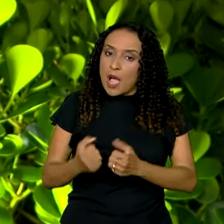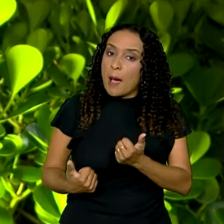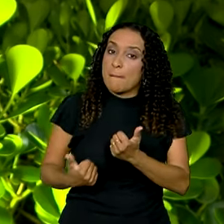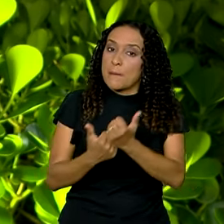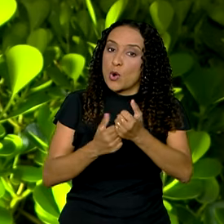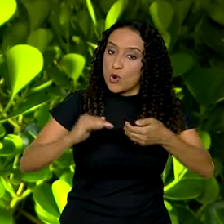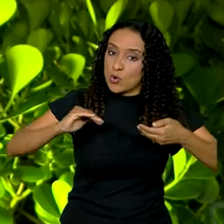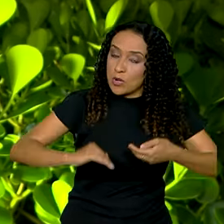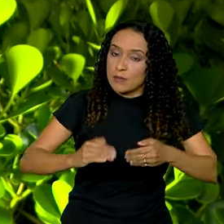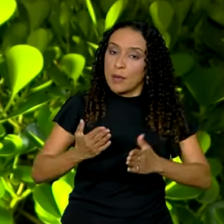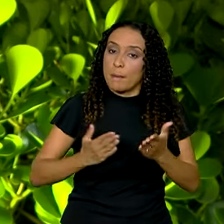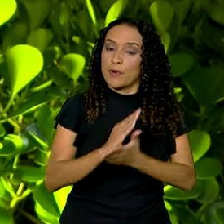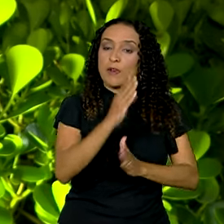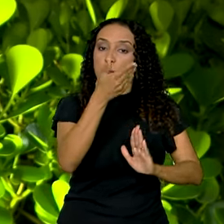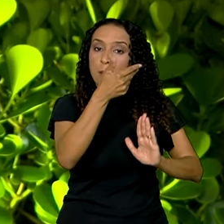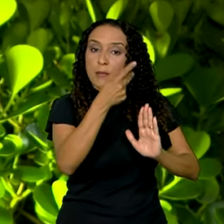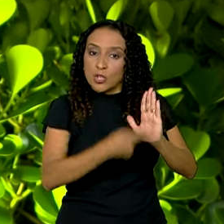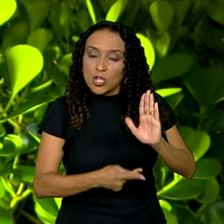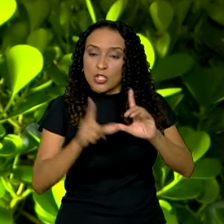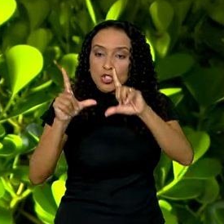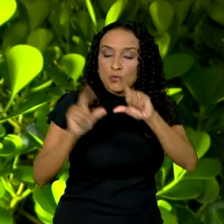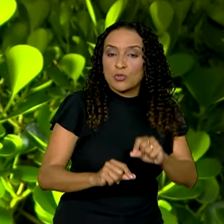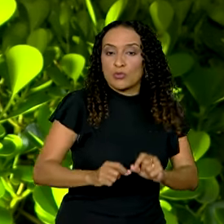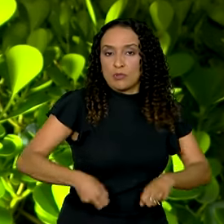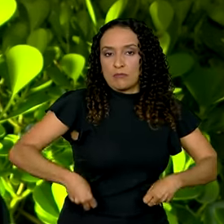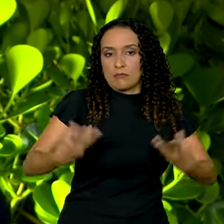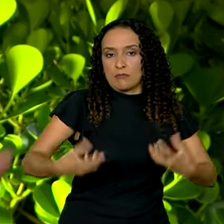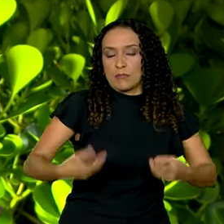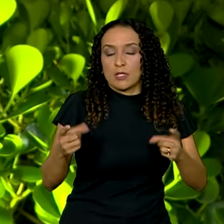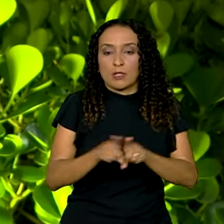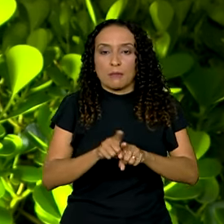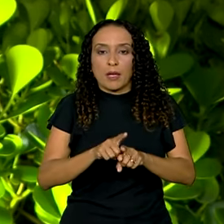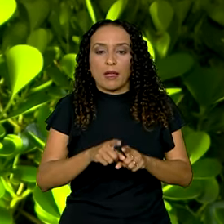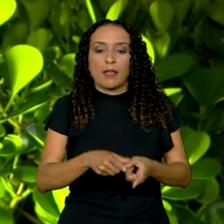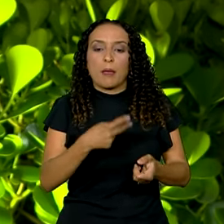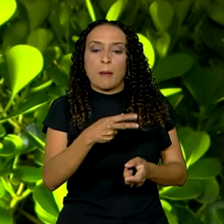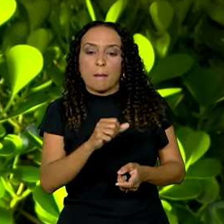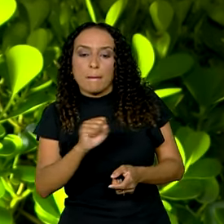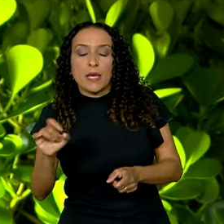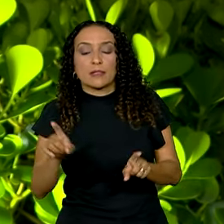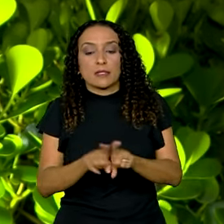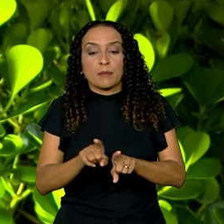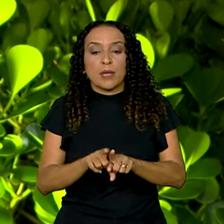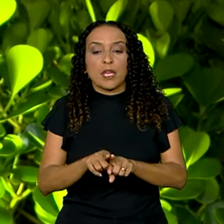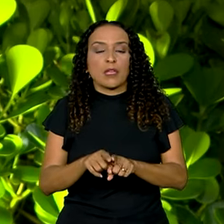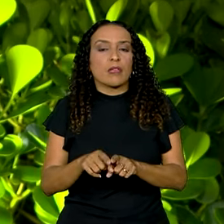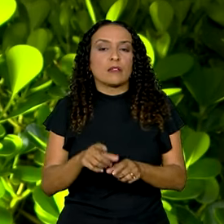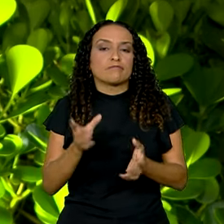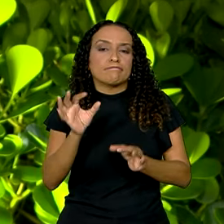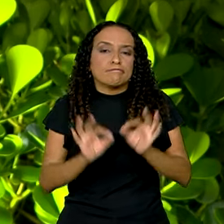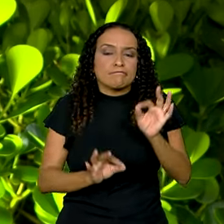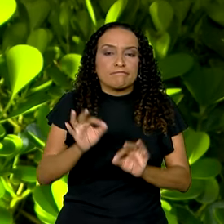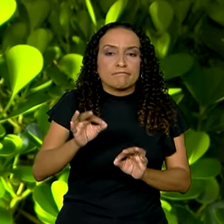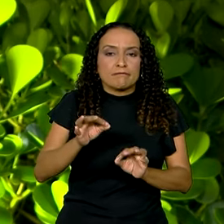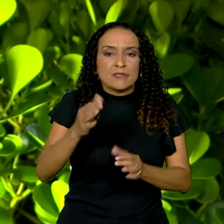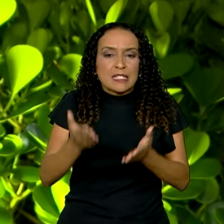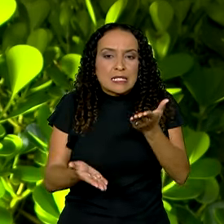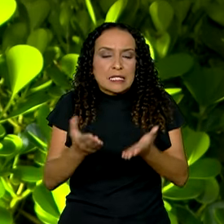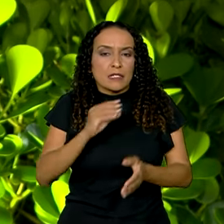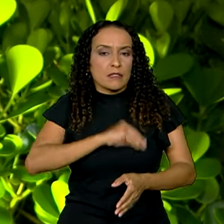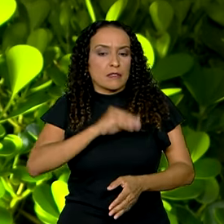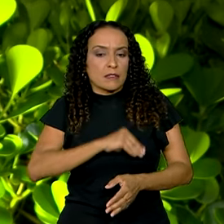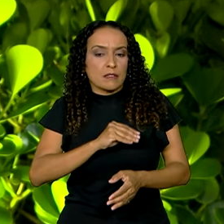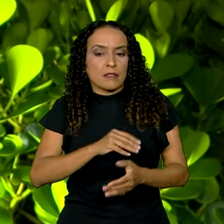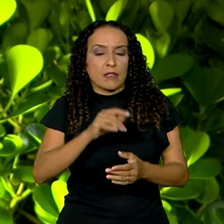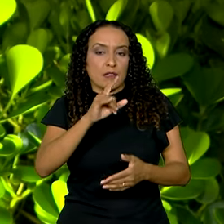Nacional para aprovar projetos que diminuam as despesas, incluindo o PS e também chegar a meio termo na reoneração